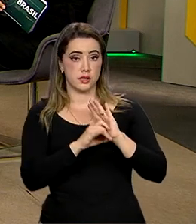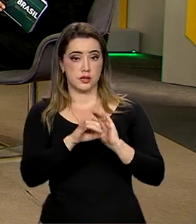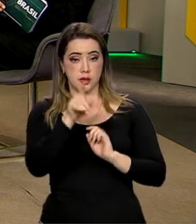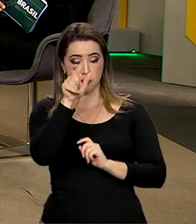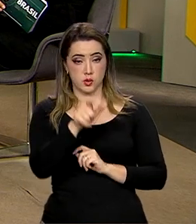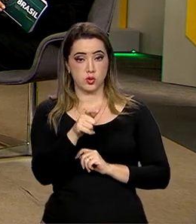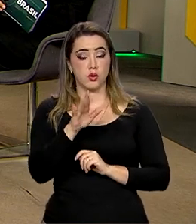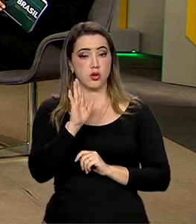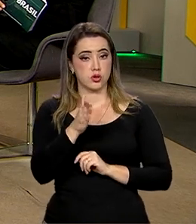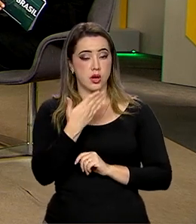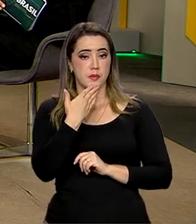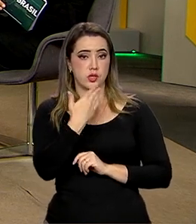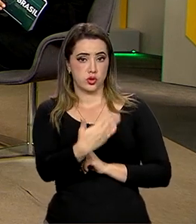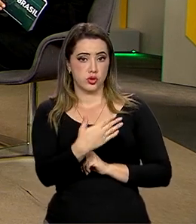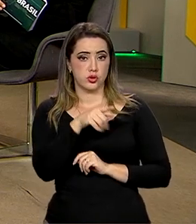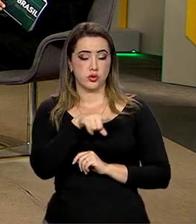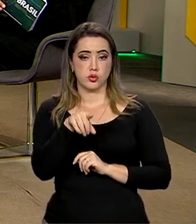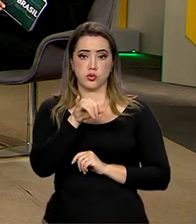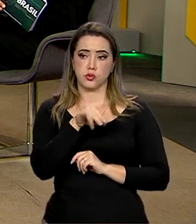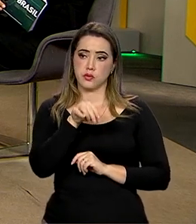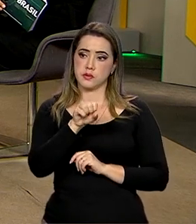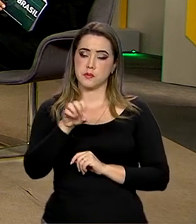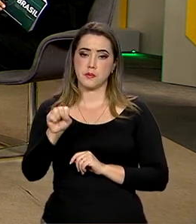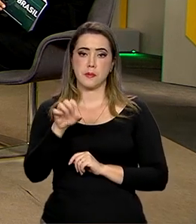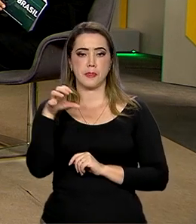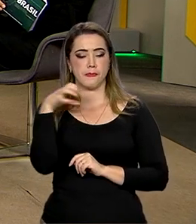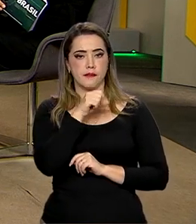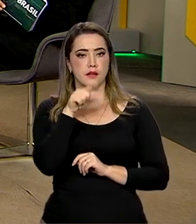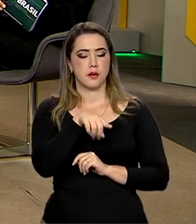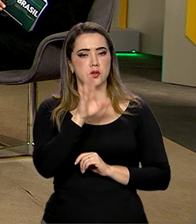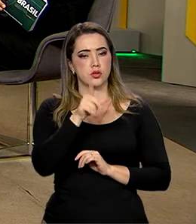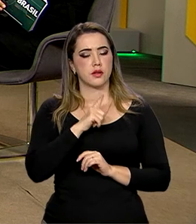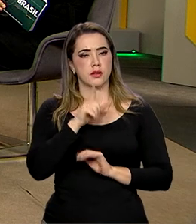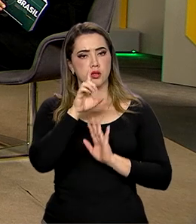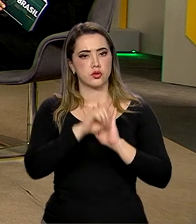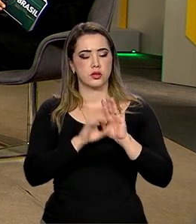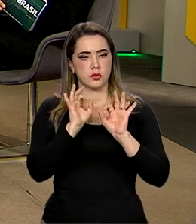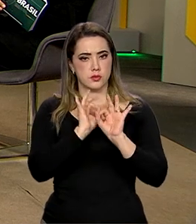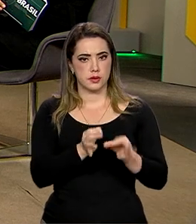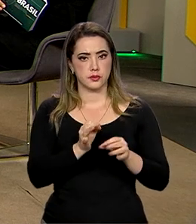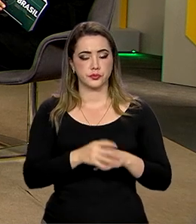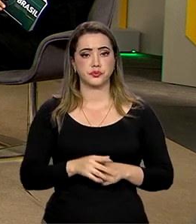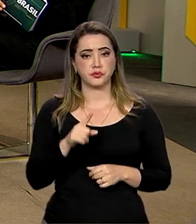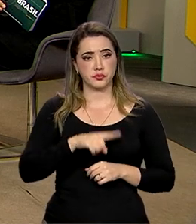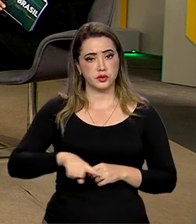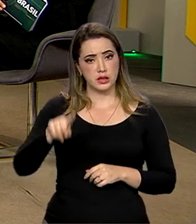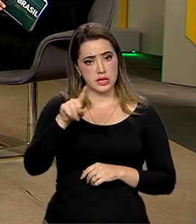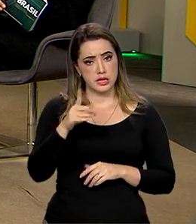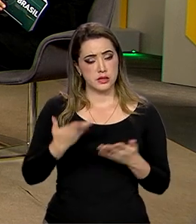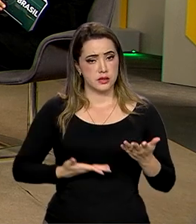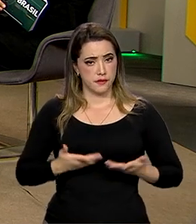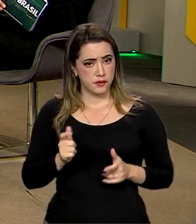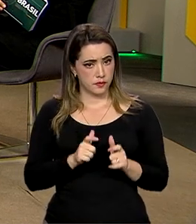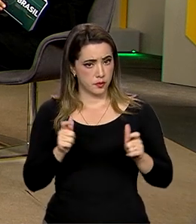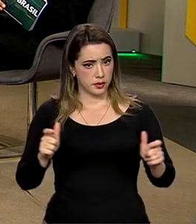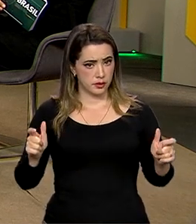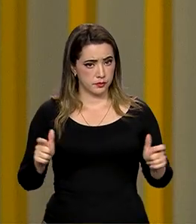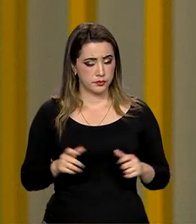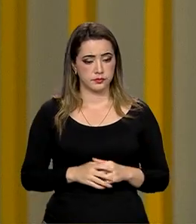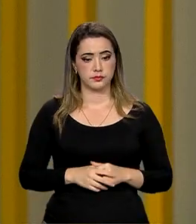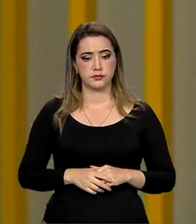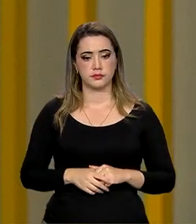ele faz o pedido aí de algum benefício, né? Esse serviço, o presidente, tende a se expandir daqui para frente?